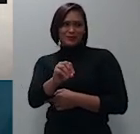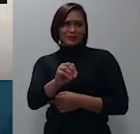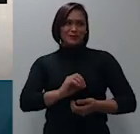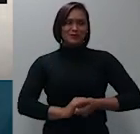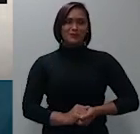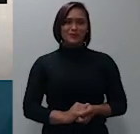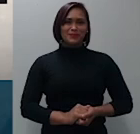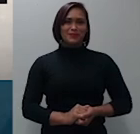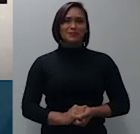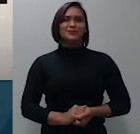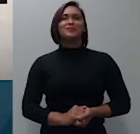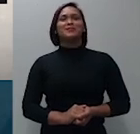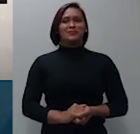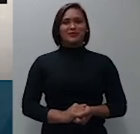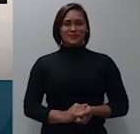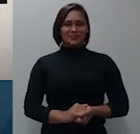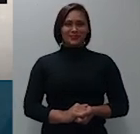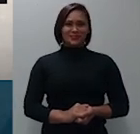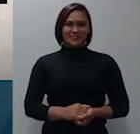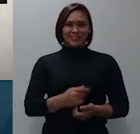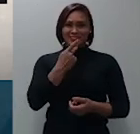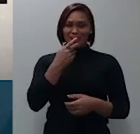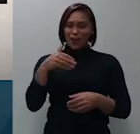os termos do voto do relator